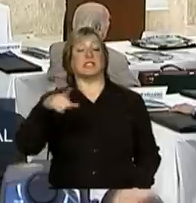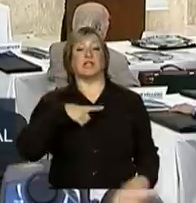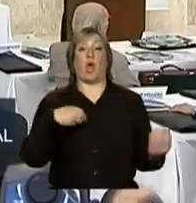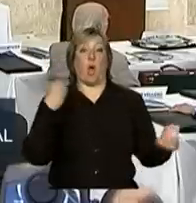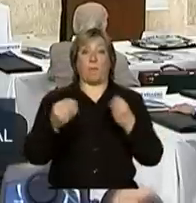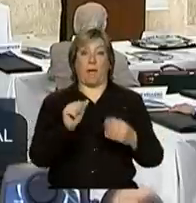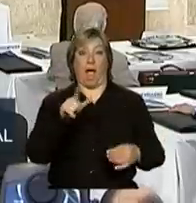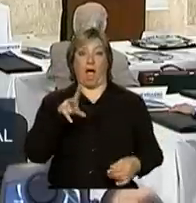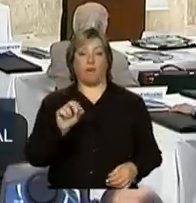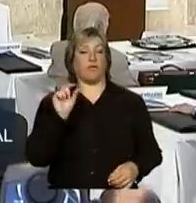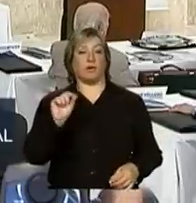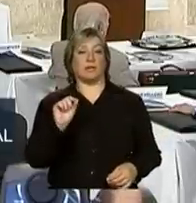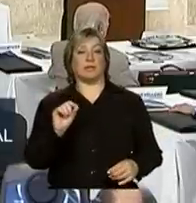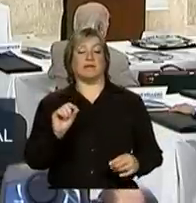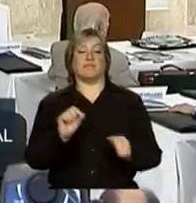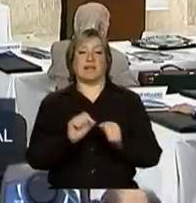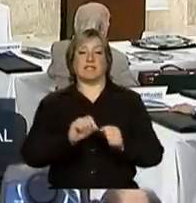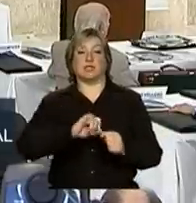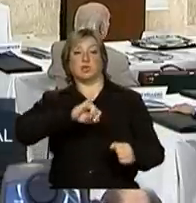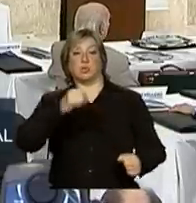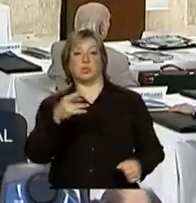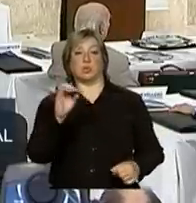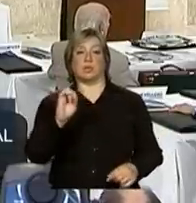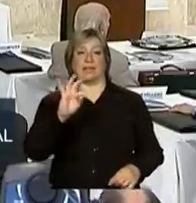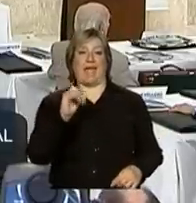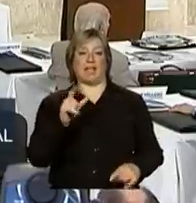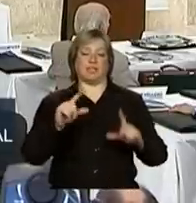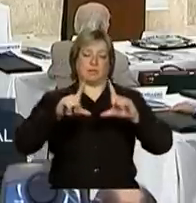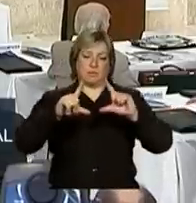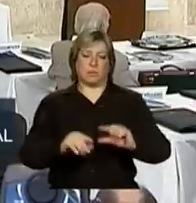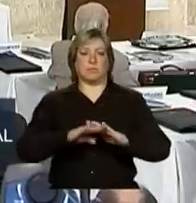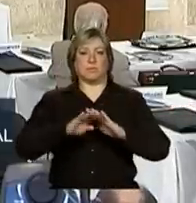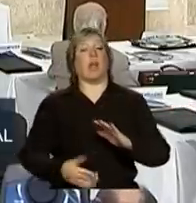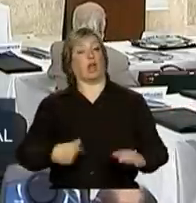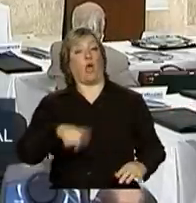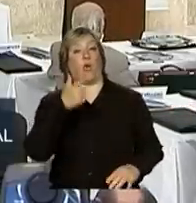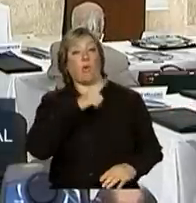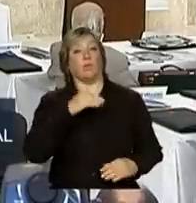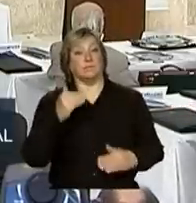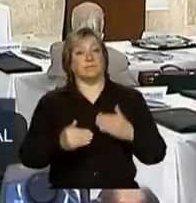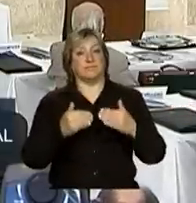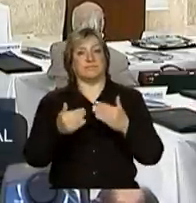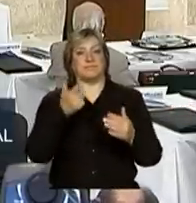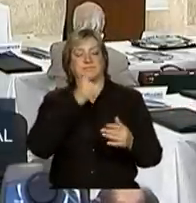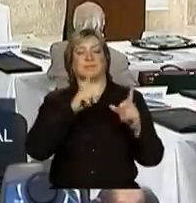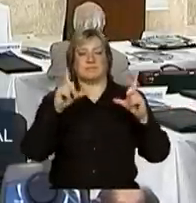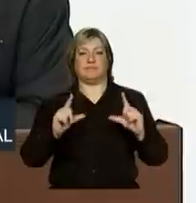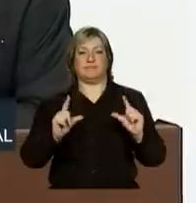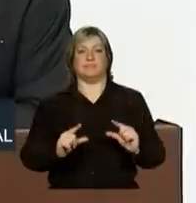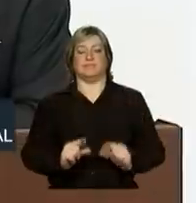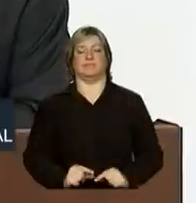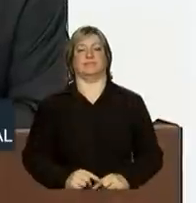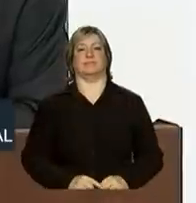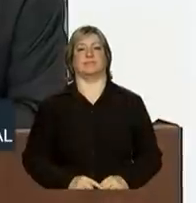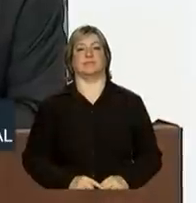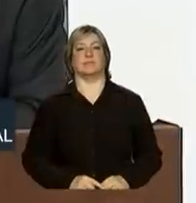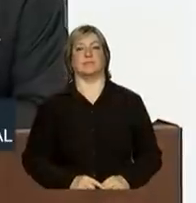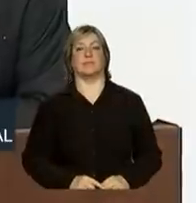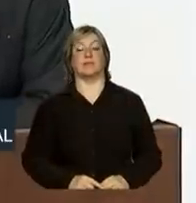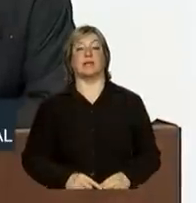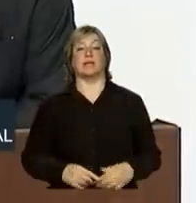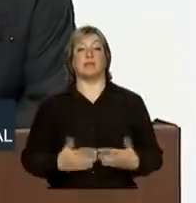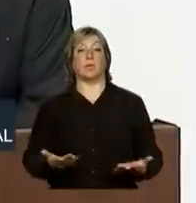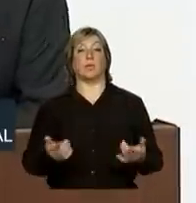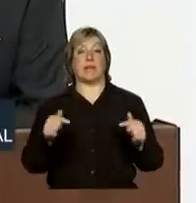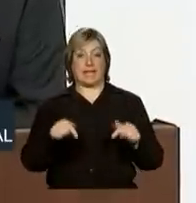a taxa de juros real abaixo de 2%, e nós estamos conseguindo este resultado. E esta